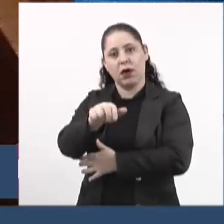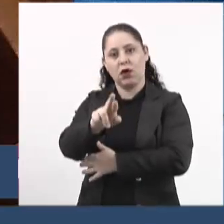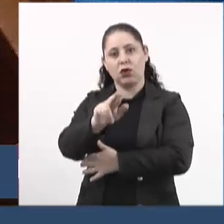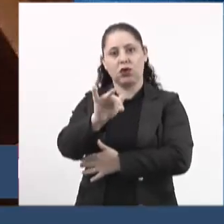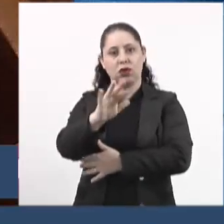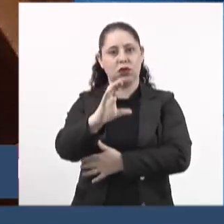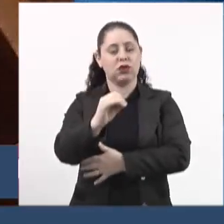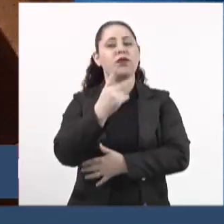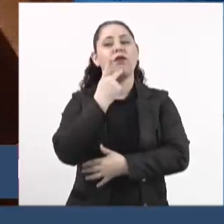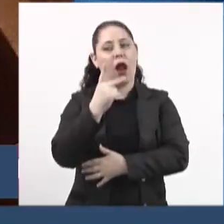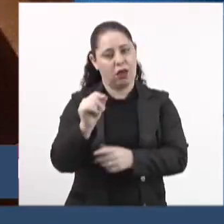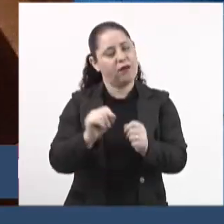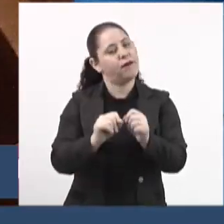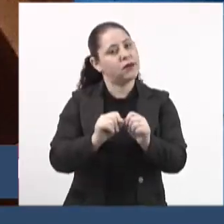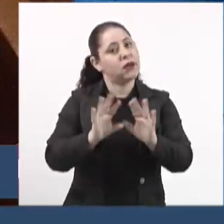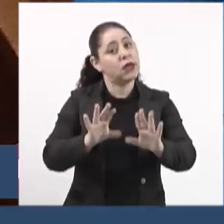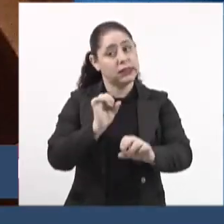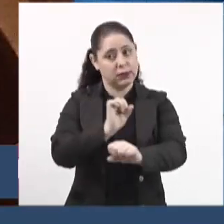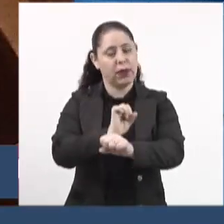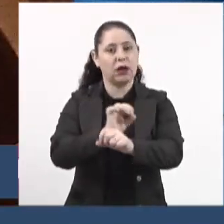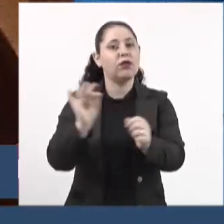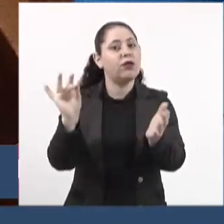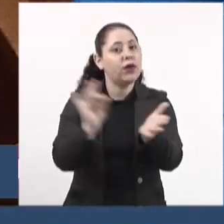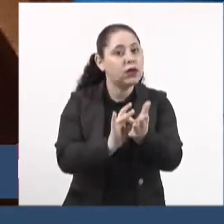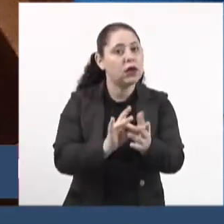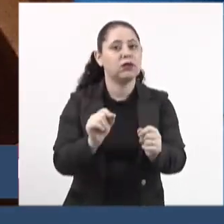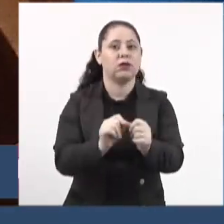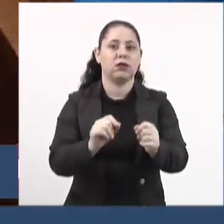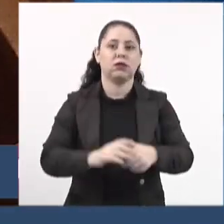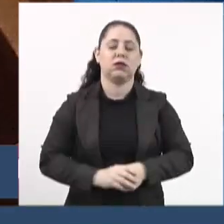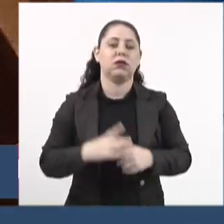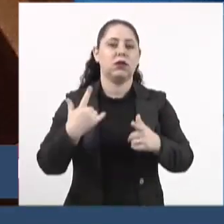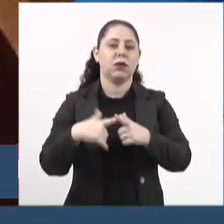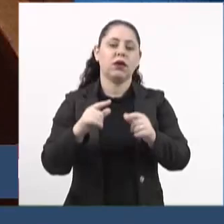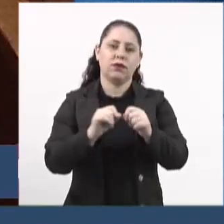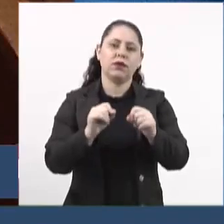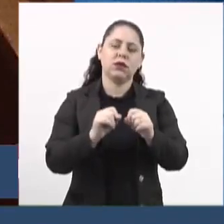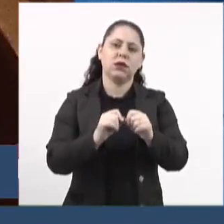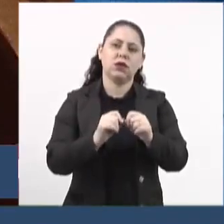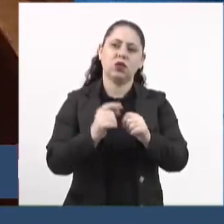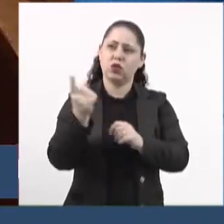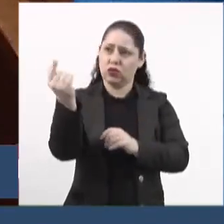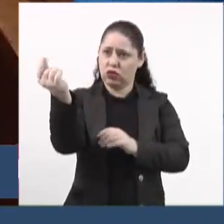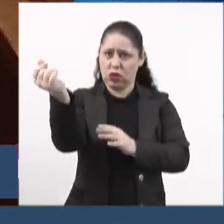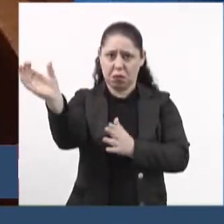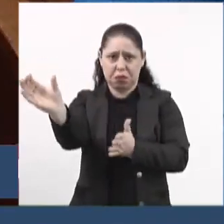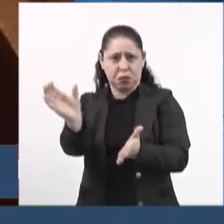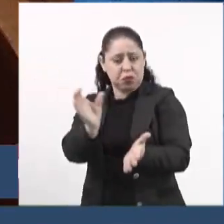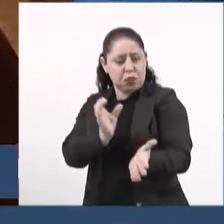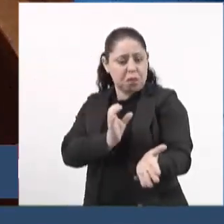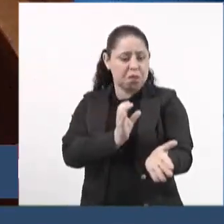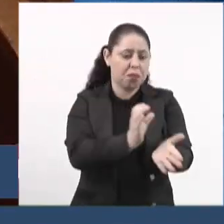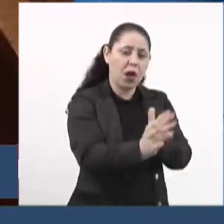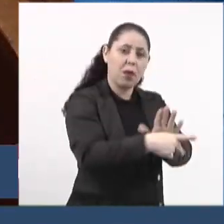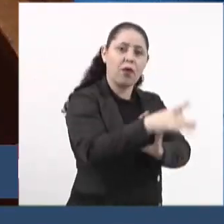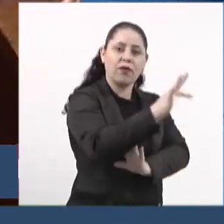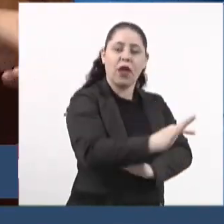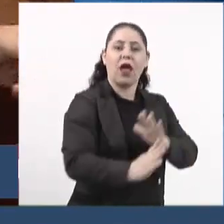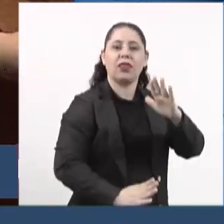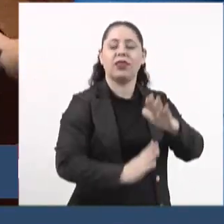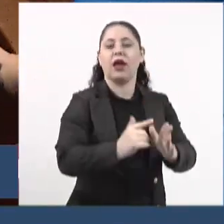que iria fazer. A gente espera que realmente faça. Porque fazendo isso, o dinheiro vem do governo federal até